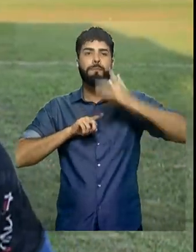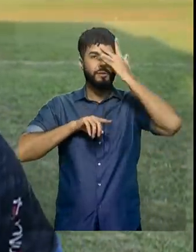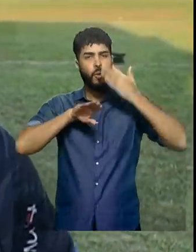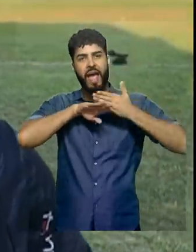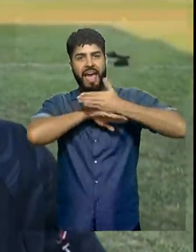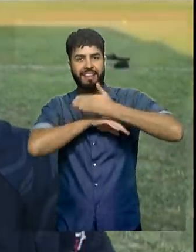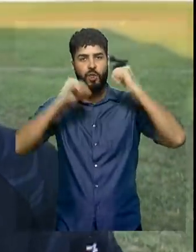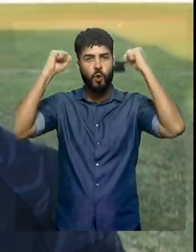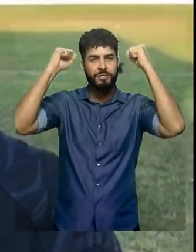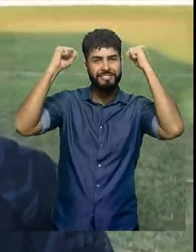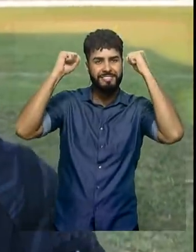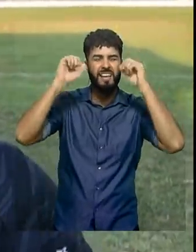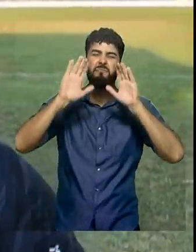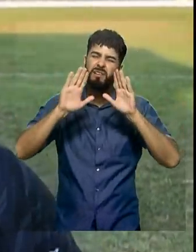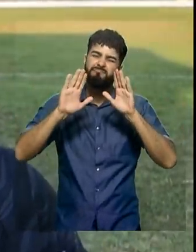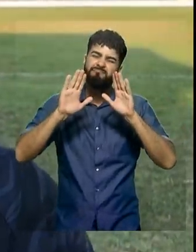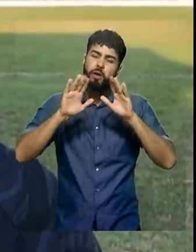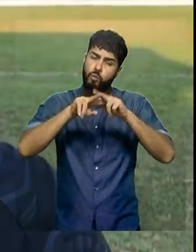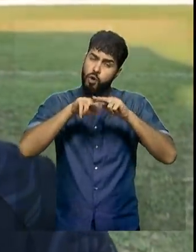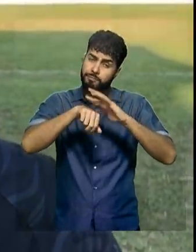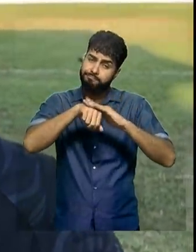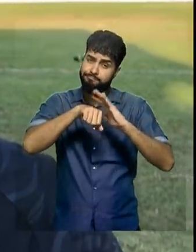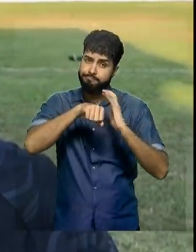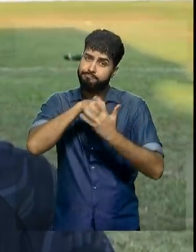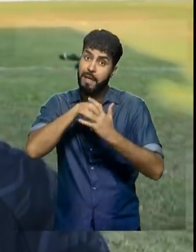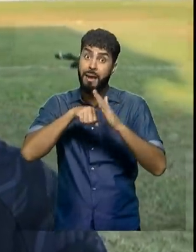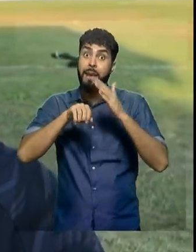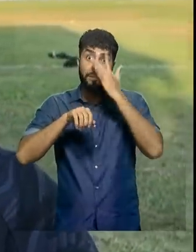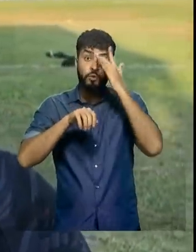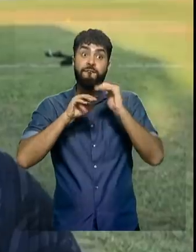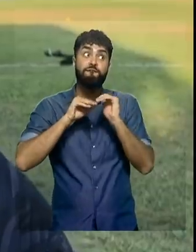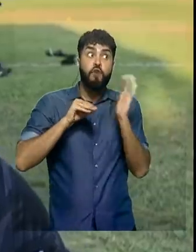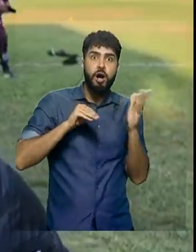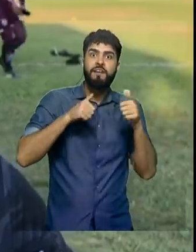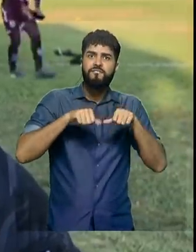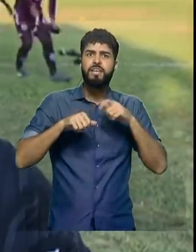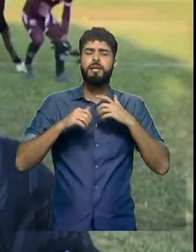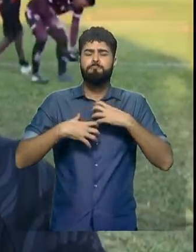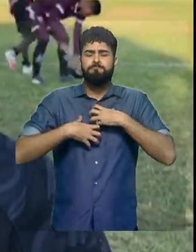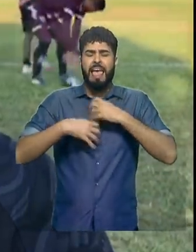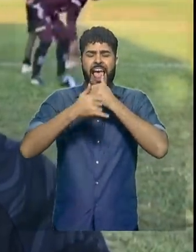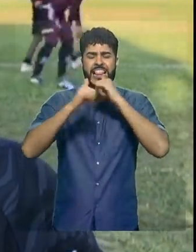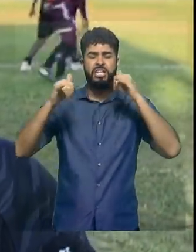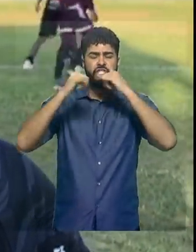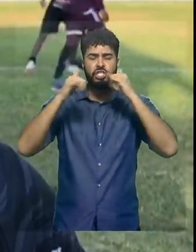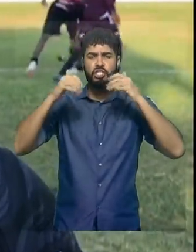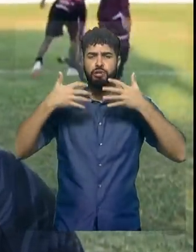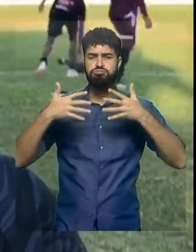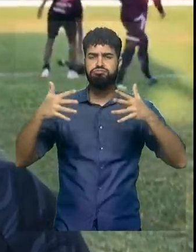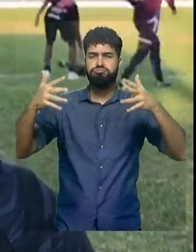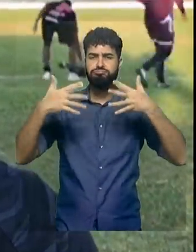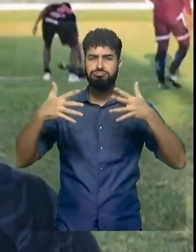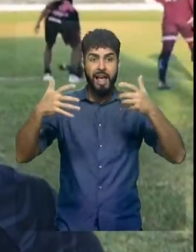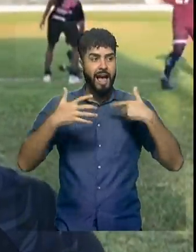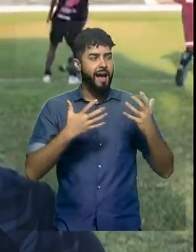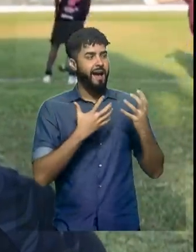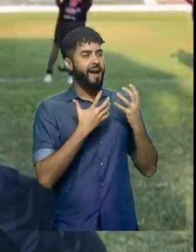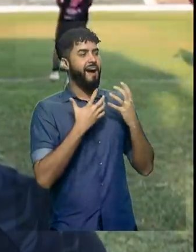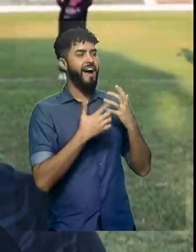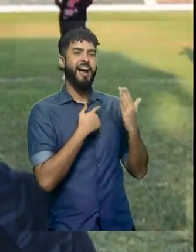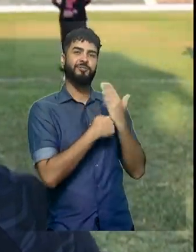Mas a torcida fica fora ali, fica apoiando, fica incentivando. Isso fica muito bom e facilita, né? É